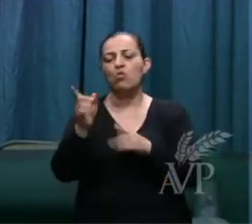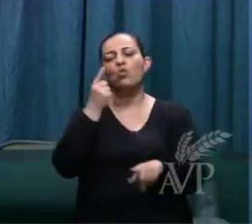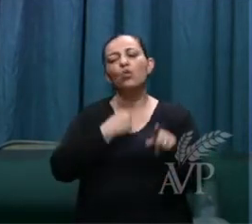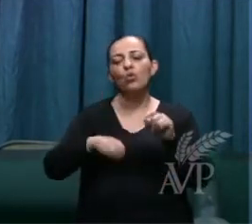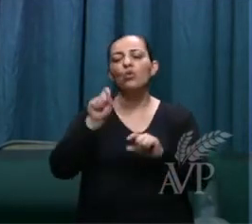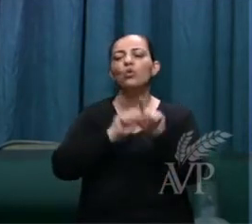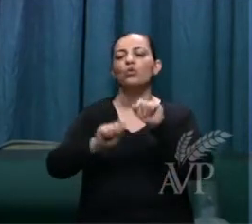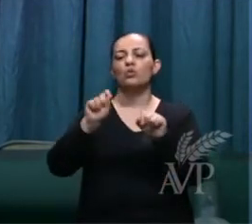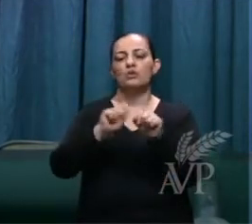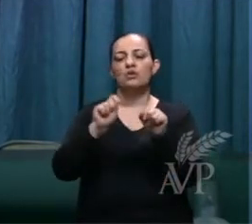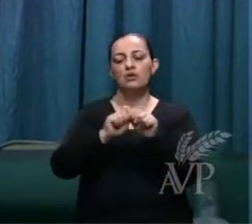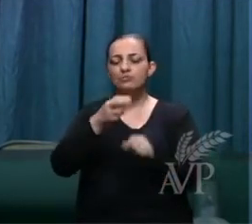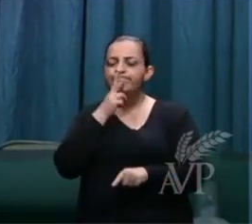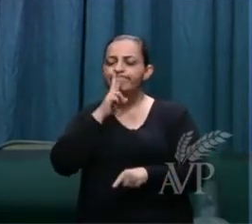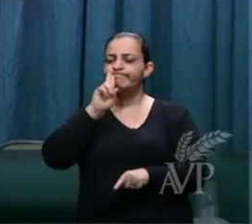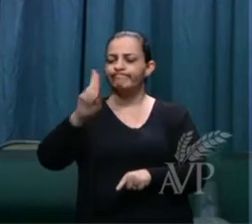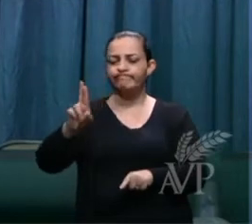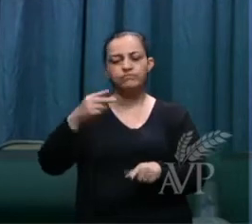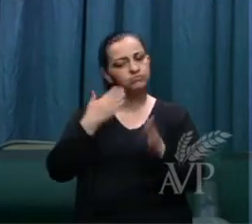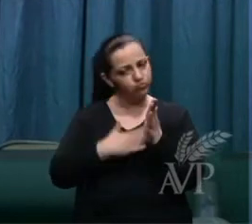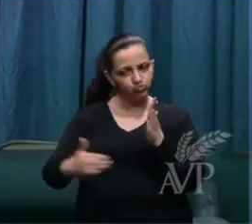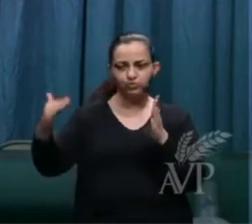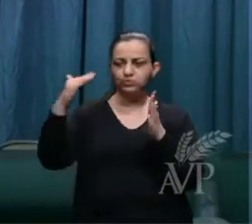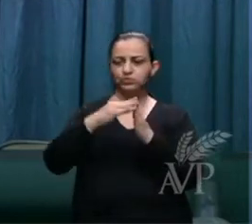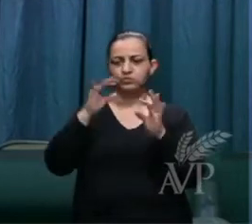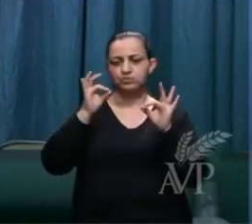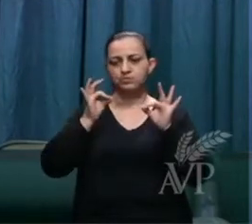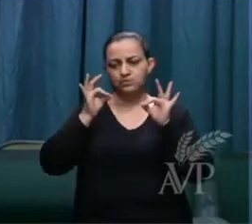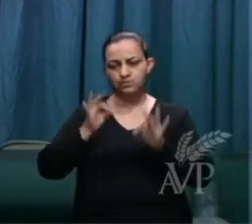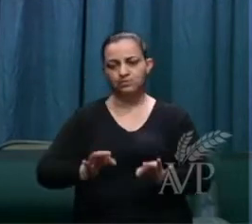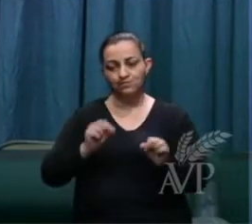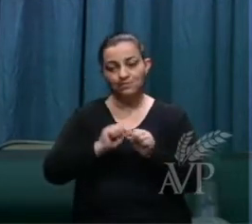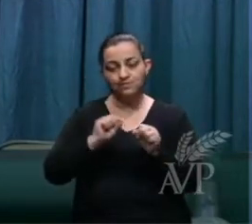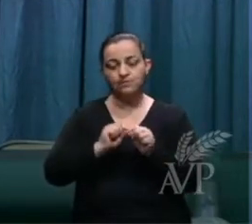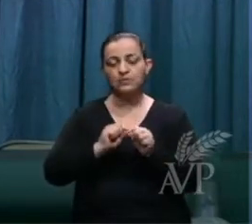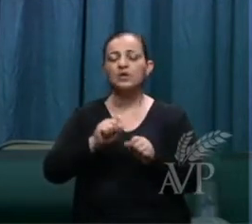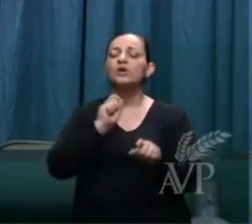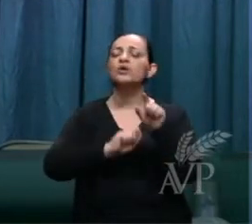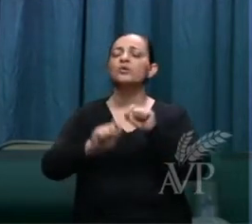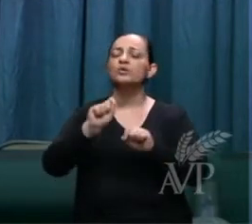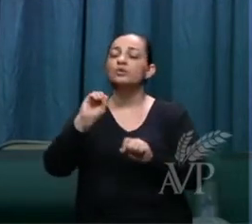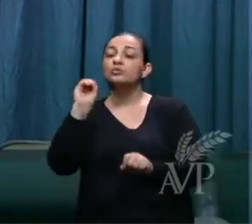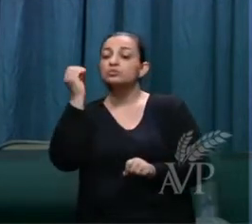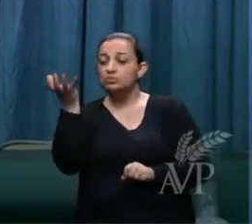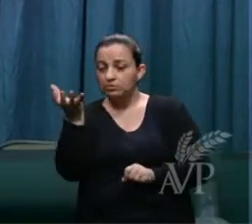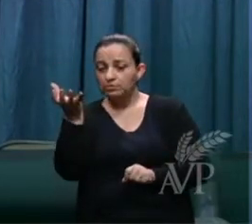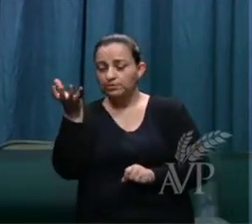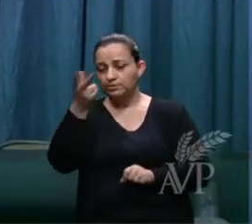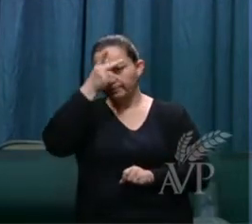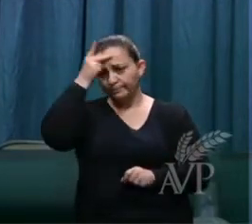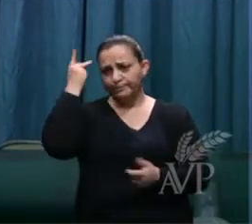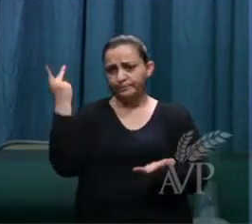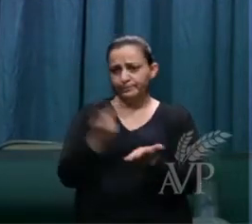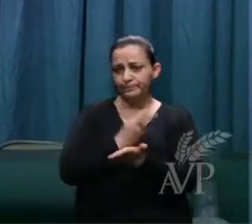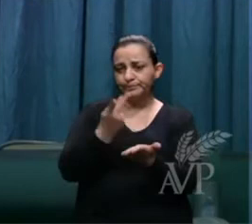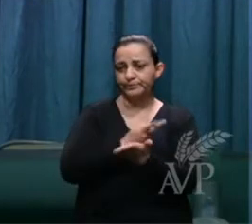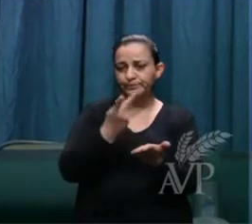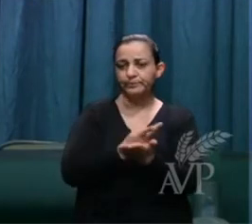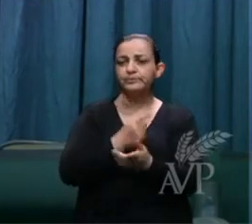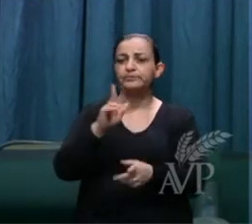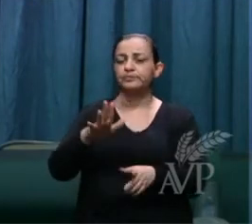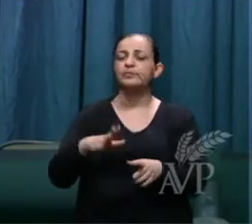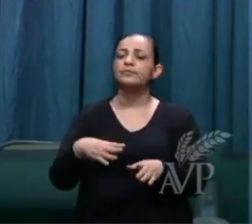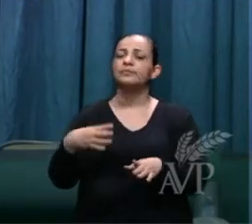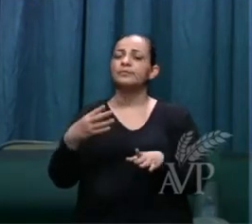vai responder pelo que fez. E o que condena a pessoa é os seus próprios